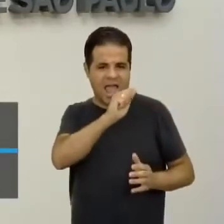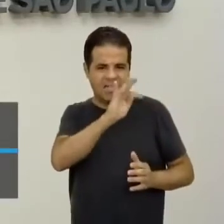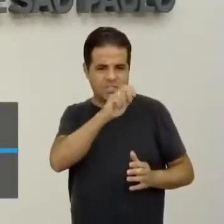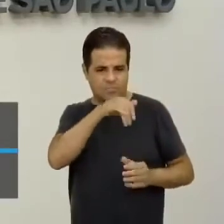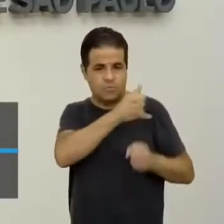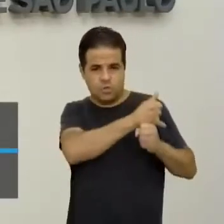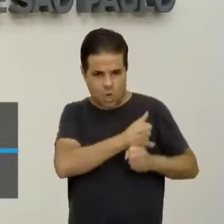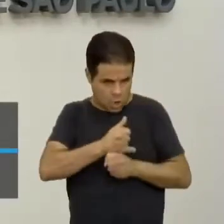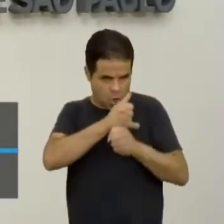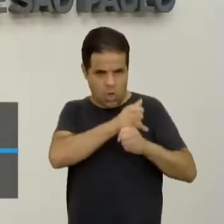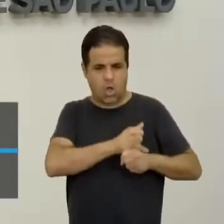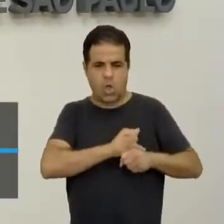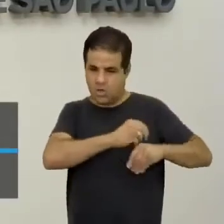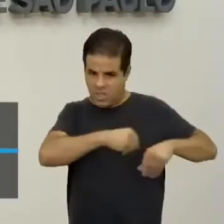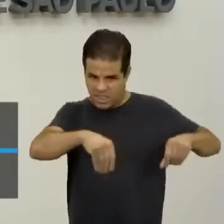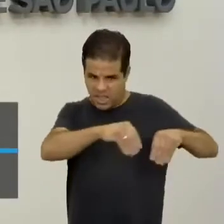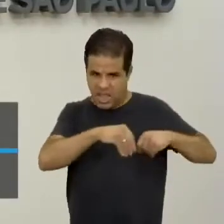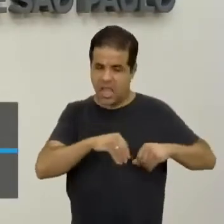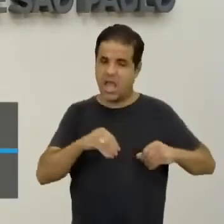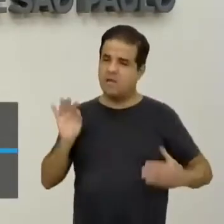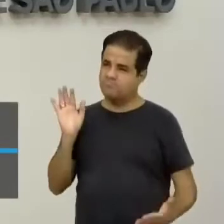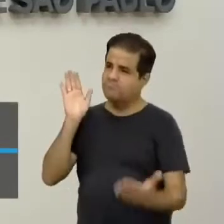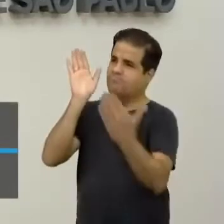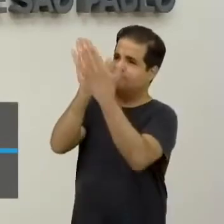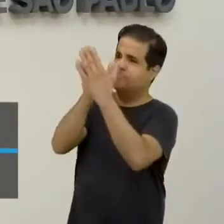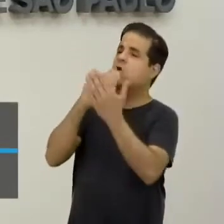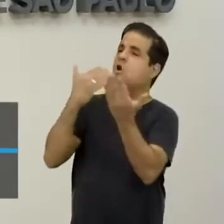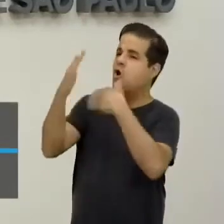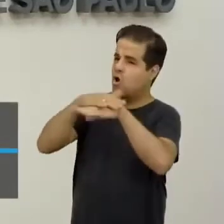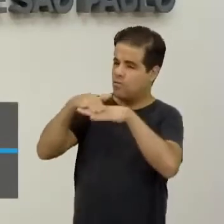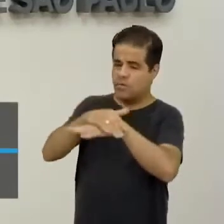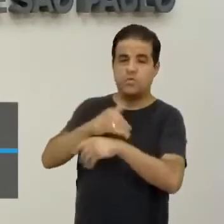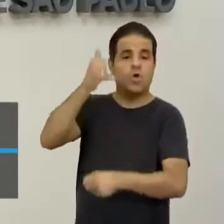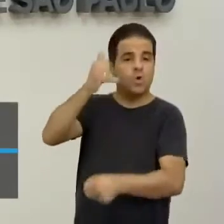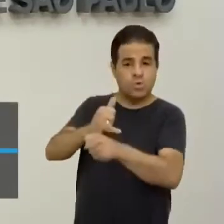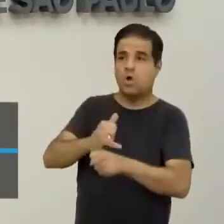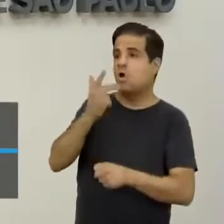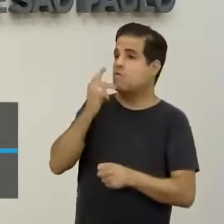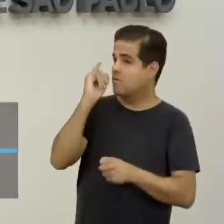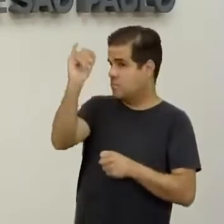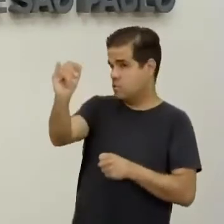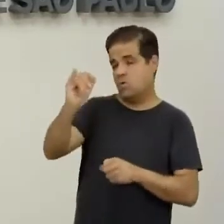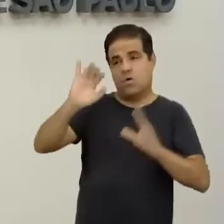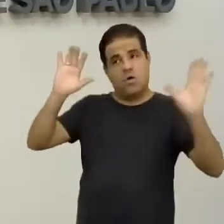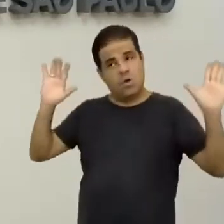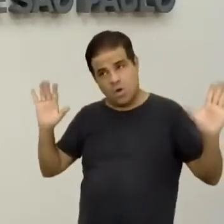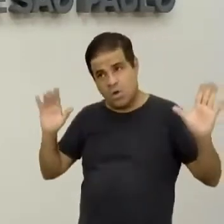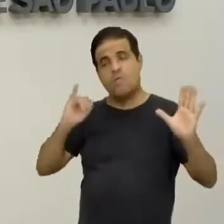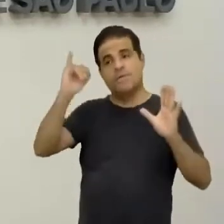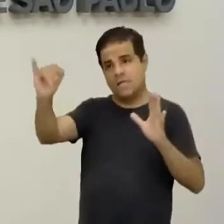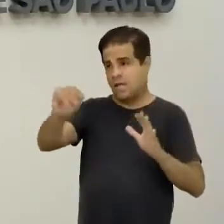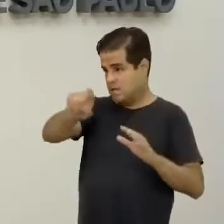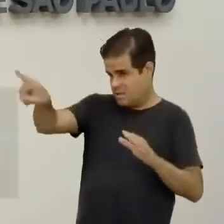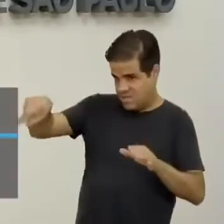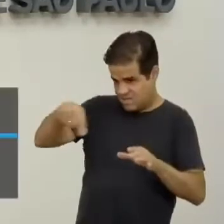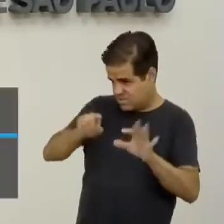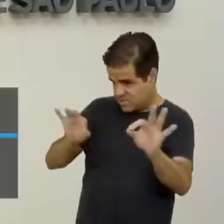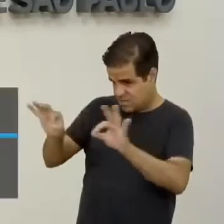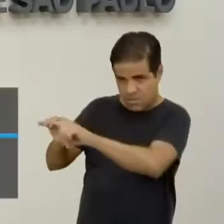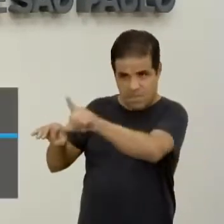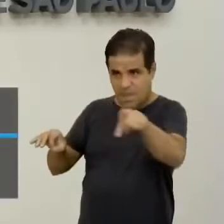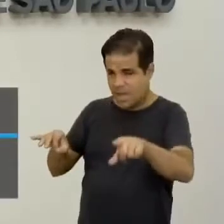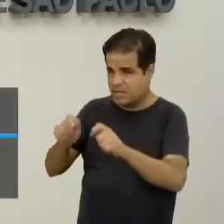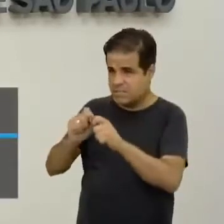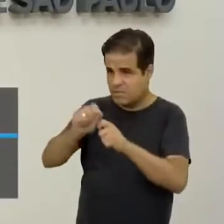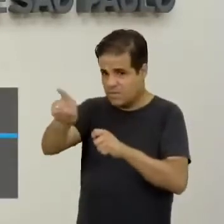donos de terras locais, conversaram com o dono do engenho Galileia e alertaram, falei, olha, isso que vocês estão fazendo